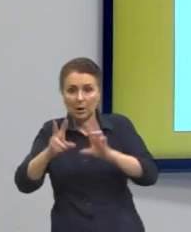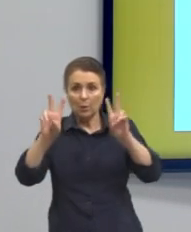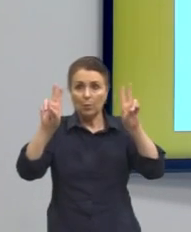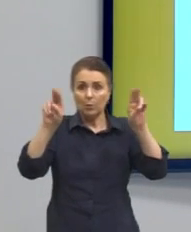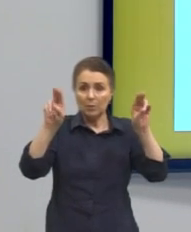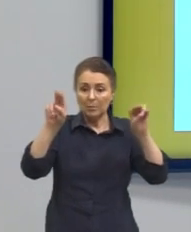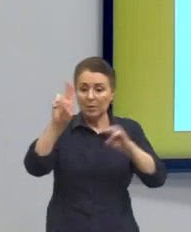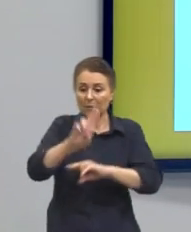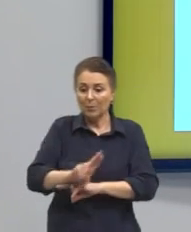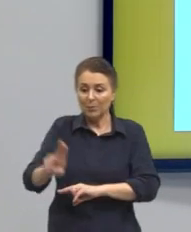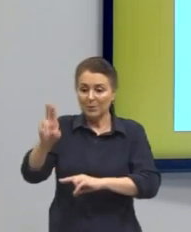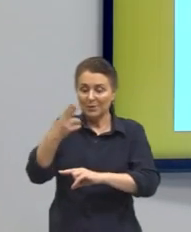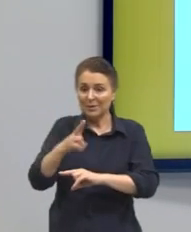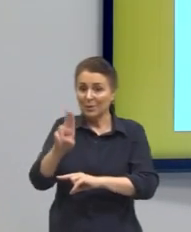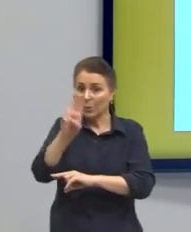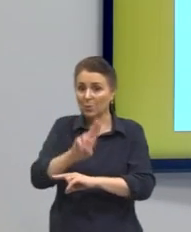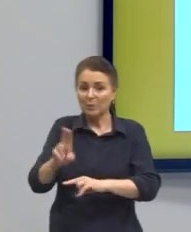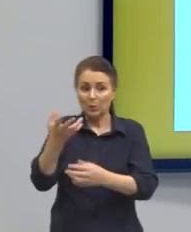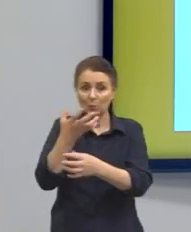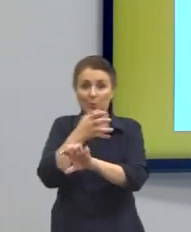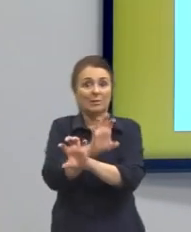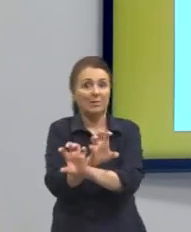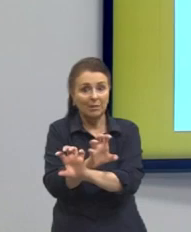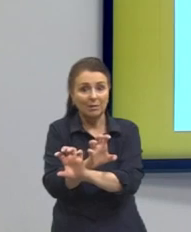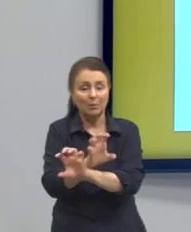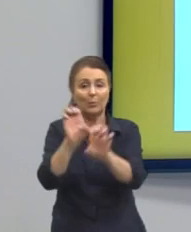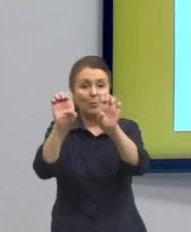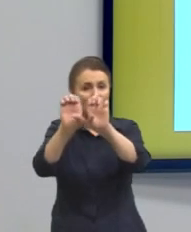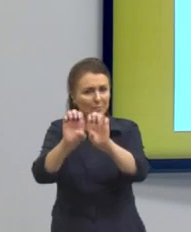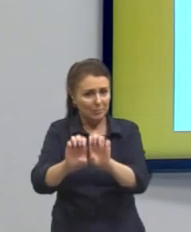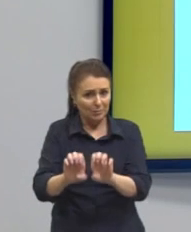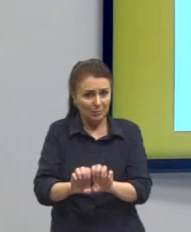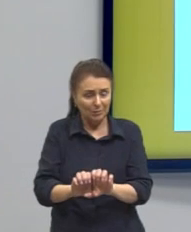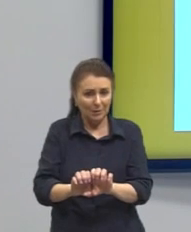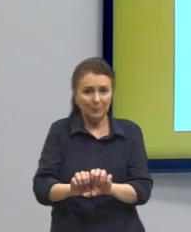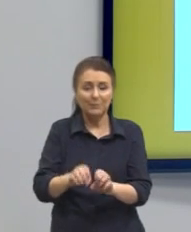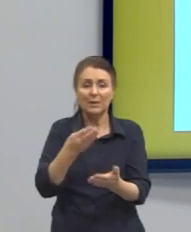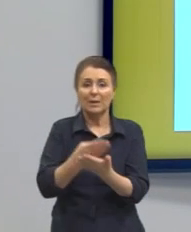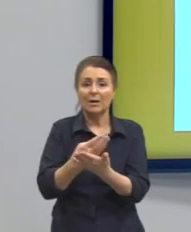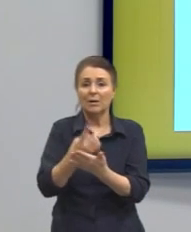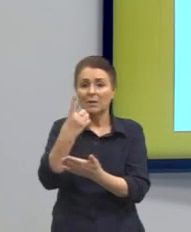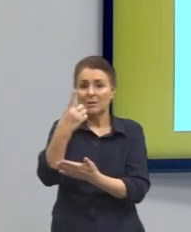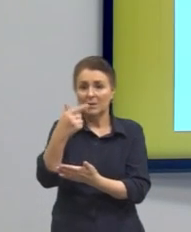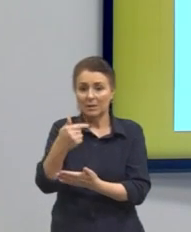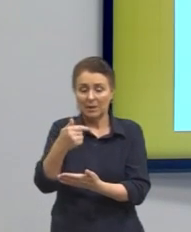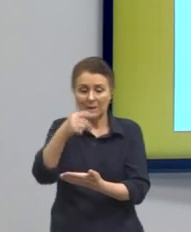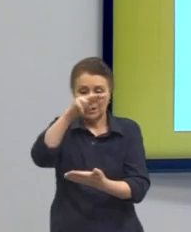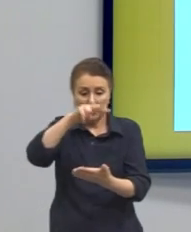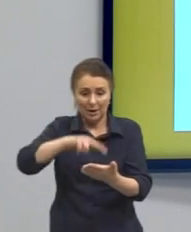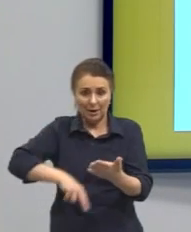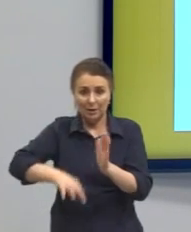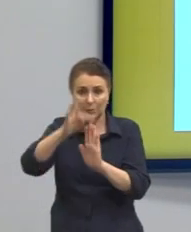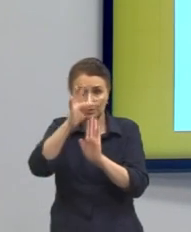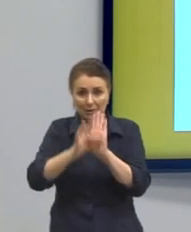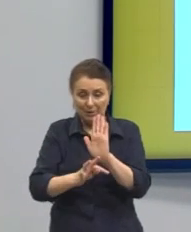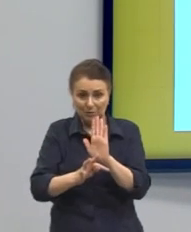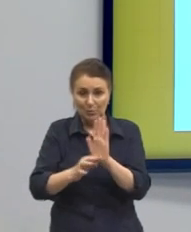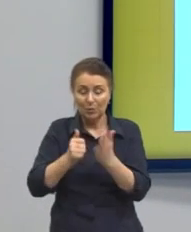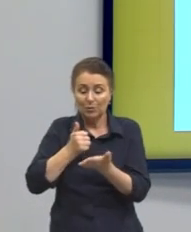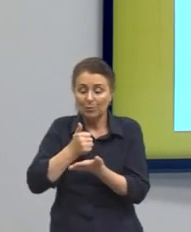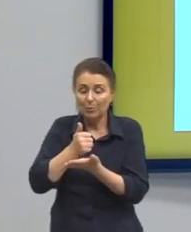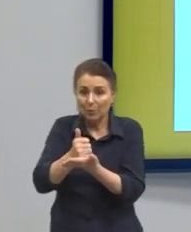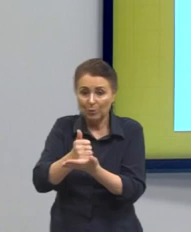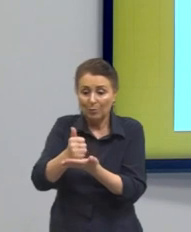usando o esqueleto. A aula dezessete, como ler os textos de apoio da redação, parte dois. E,